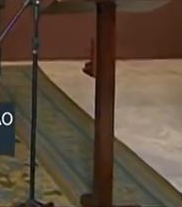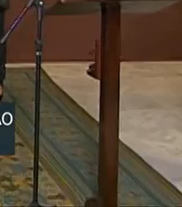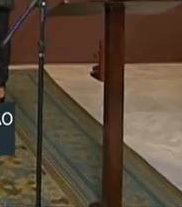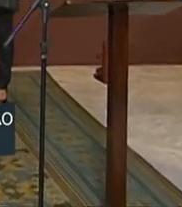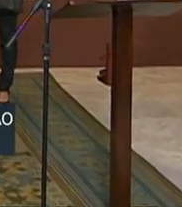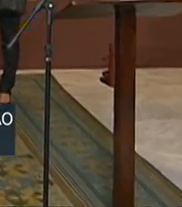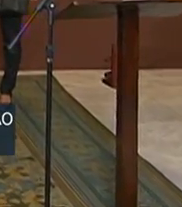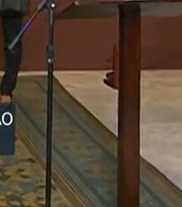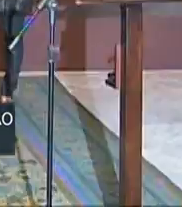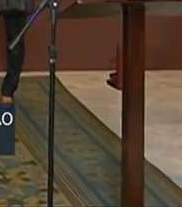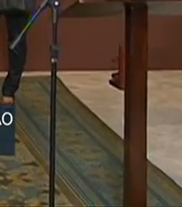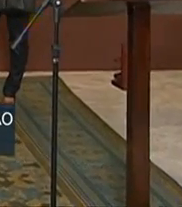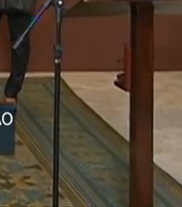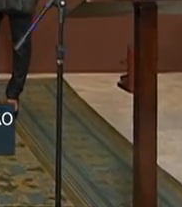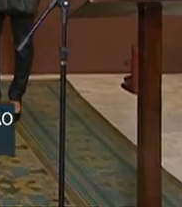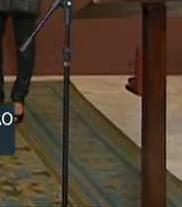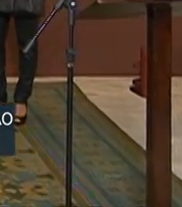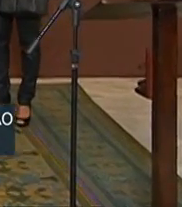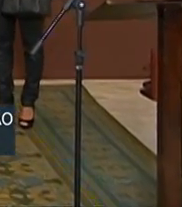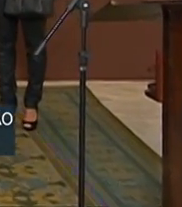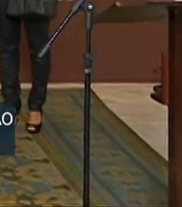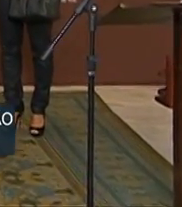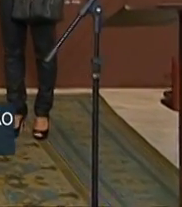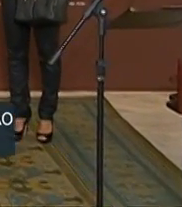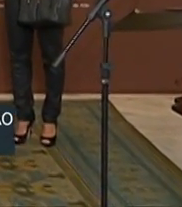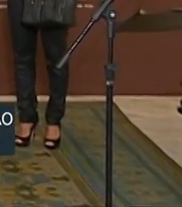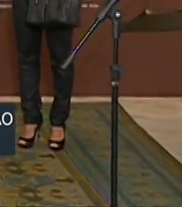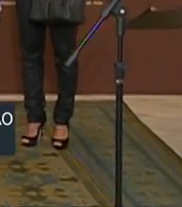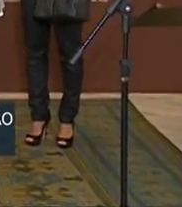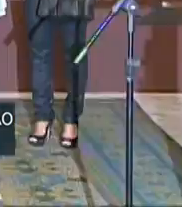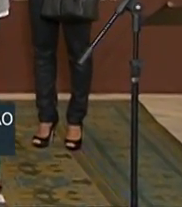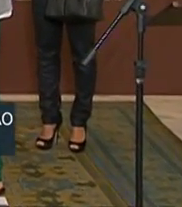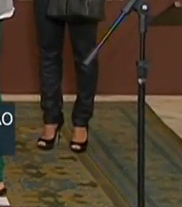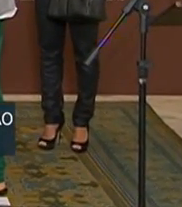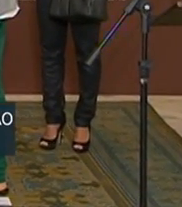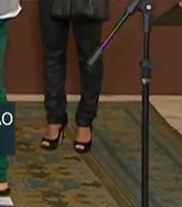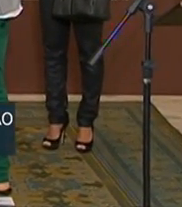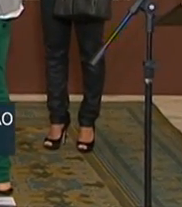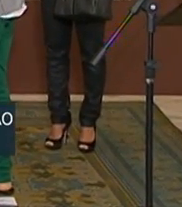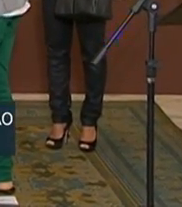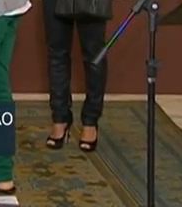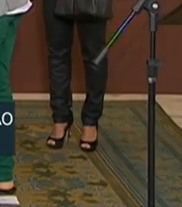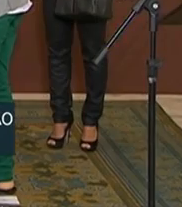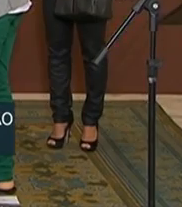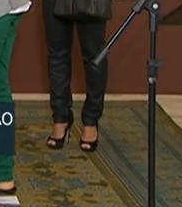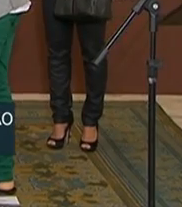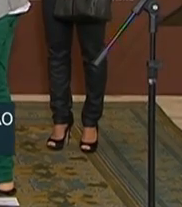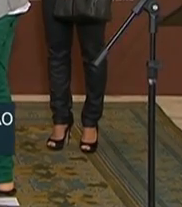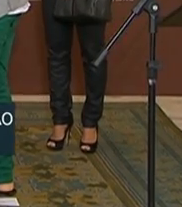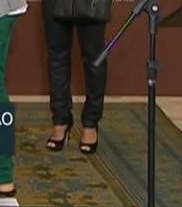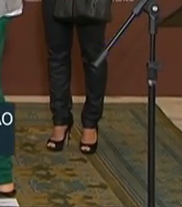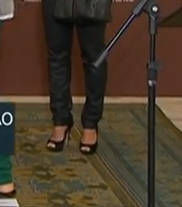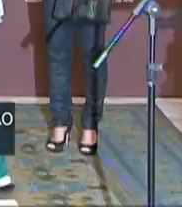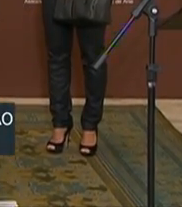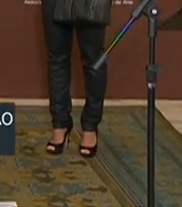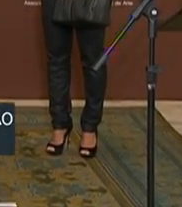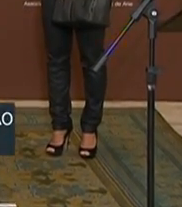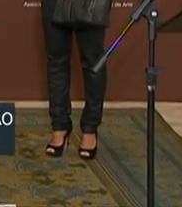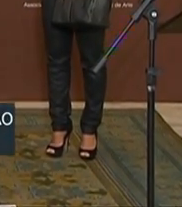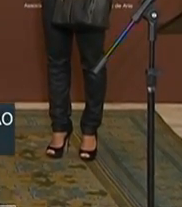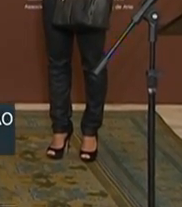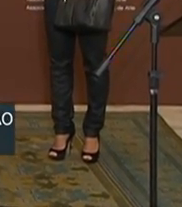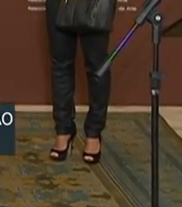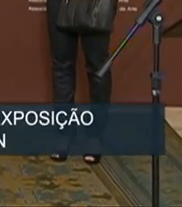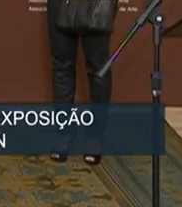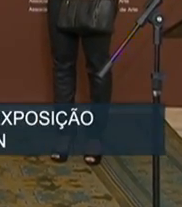Eu não sei, Capitão? Sabe, você tocou até um fim. Não, agora... Cadê a irmã? É só as duas, então, mais duas. Aqui.